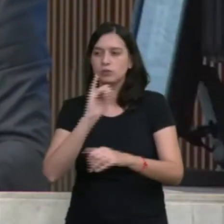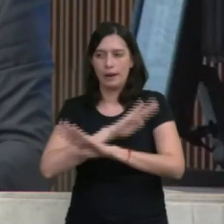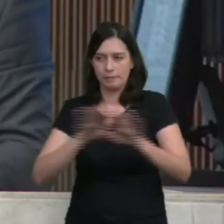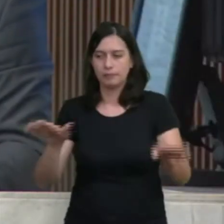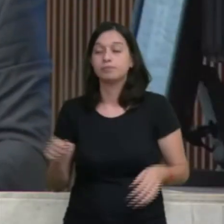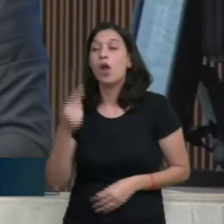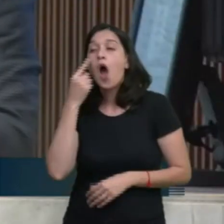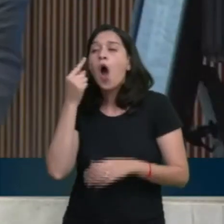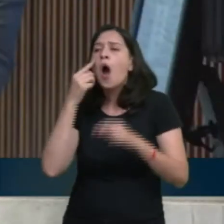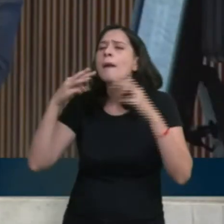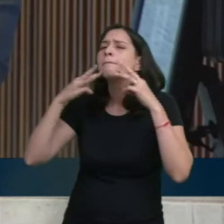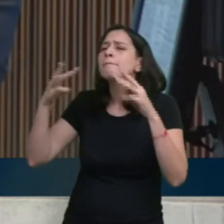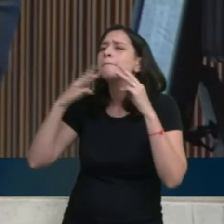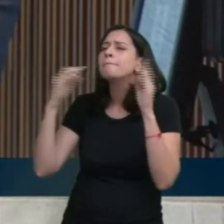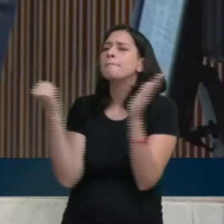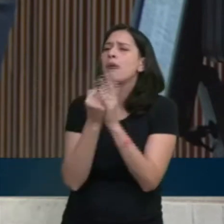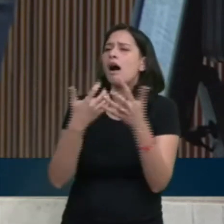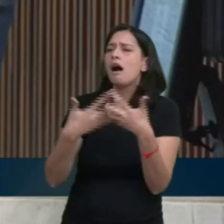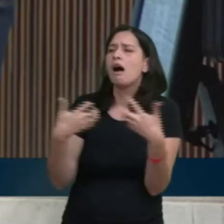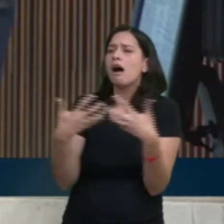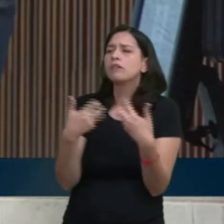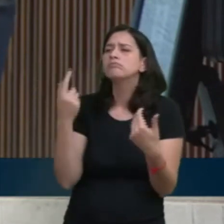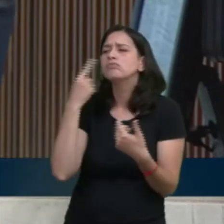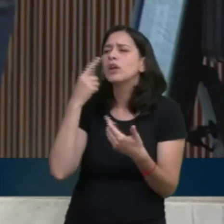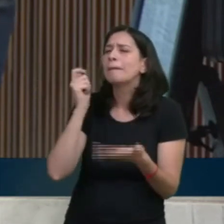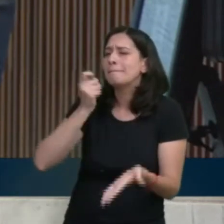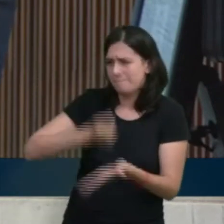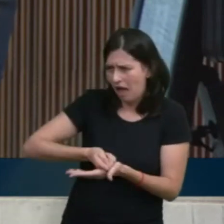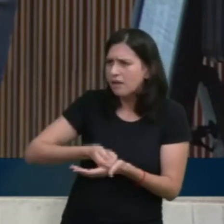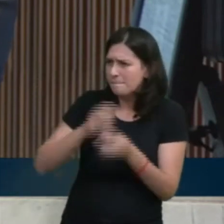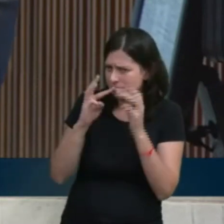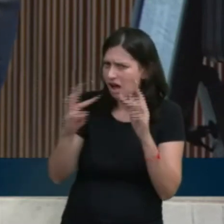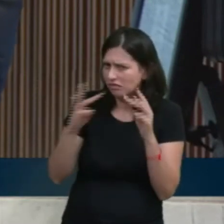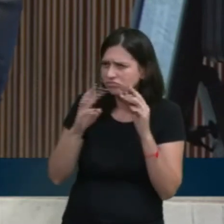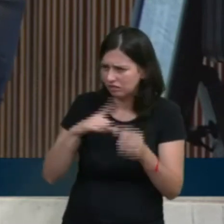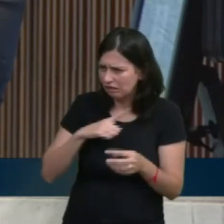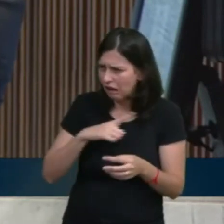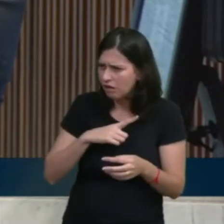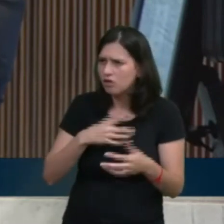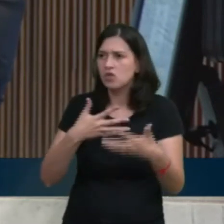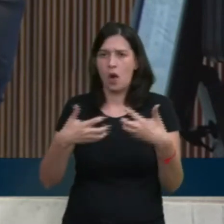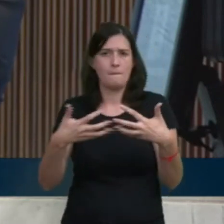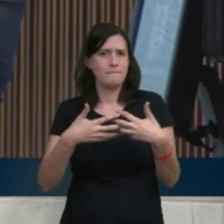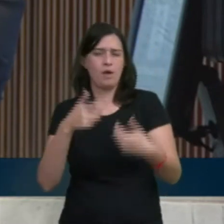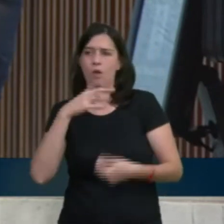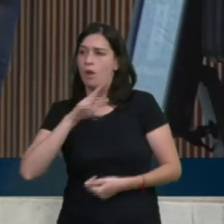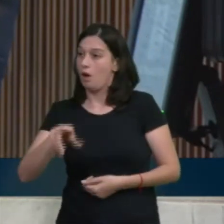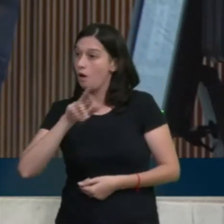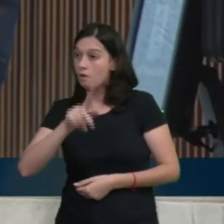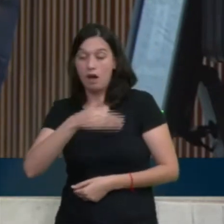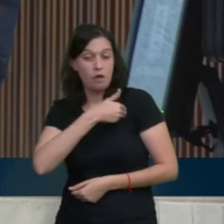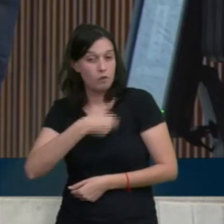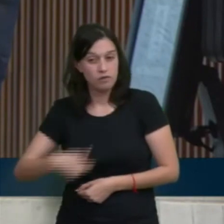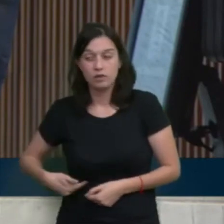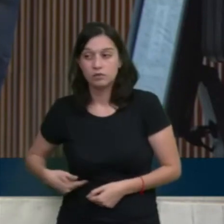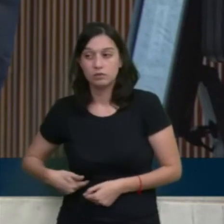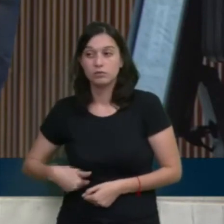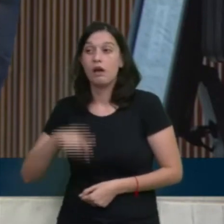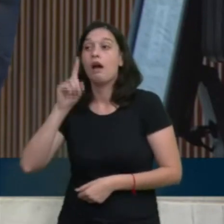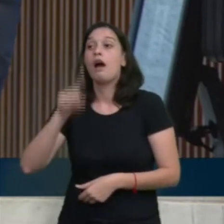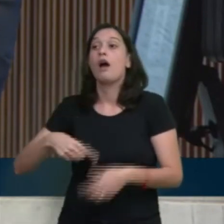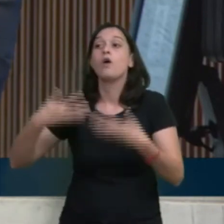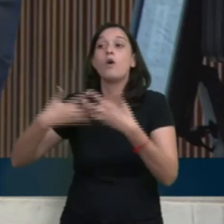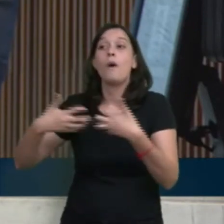logo da Copel e nós vamos checar se é a Copel que está pagando a propaganda, porque a Copel não é mais do governo. A Copel é uma empresa